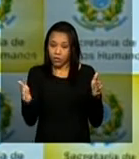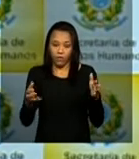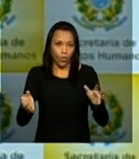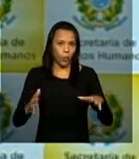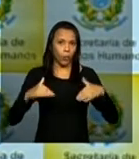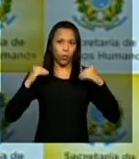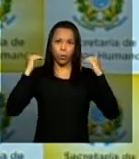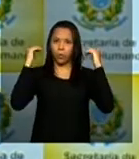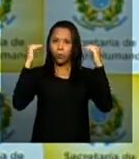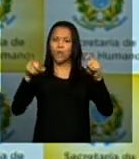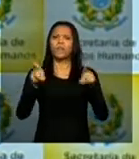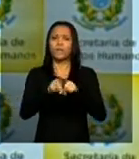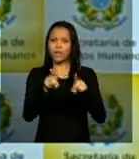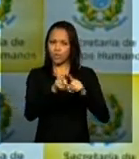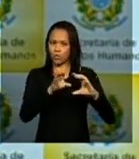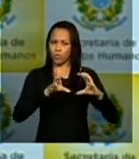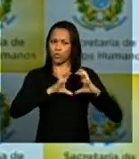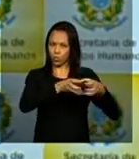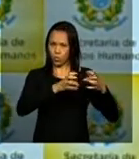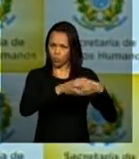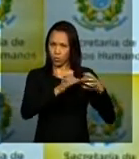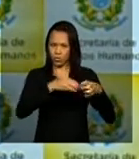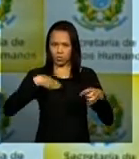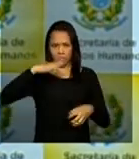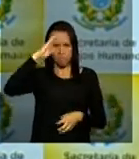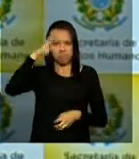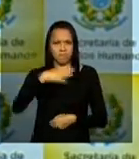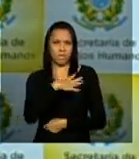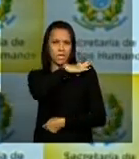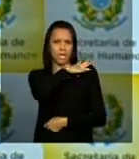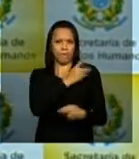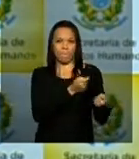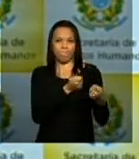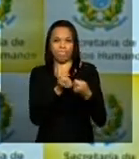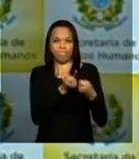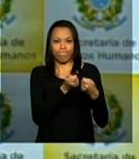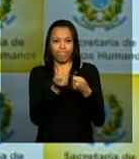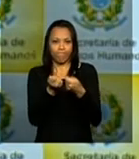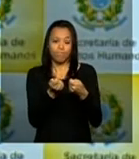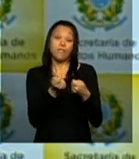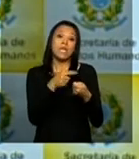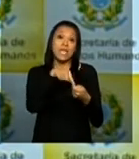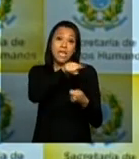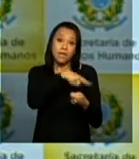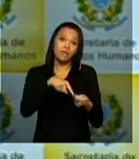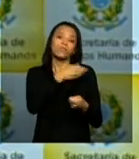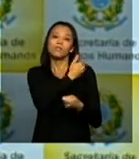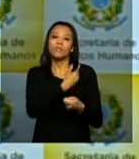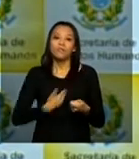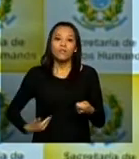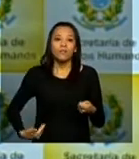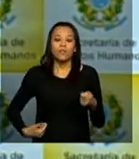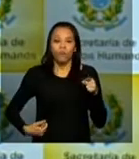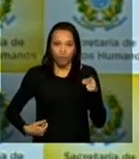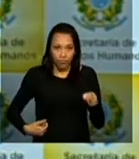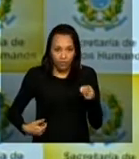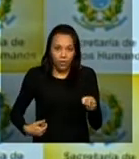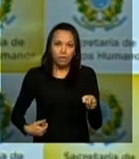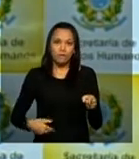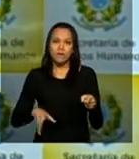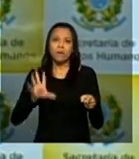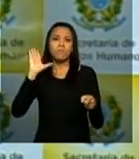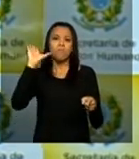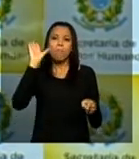focos de resistência aos governos militares a reação do regime foi a instauração da censura para